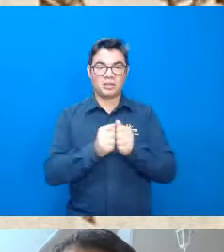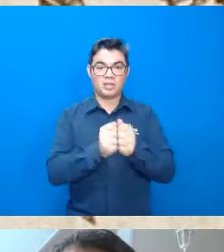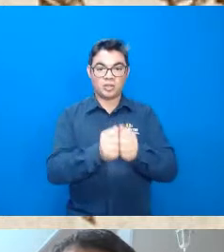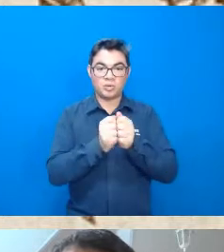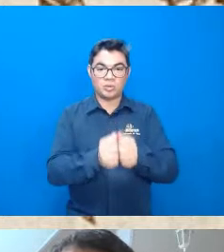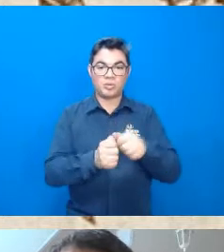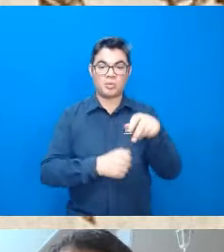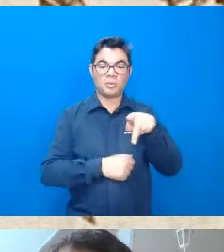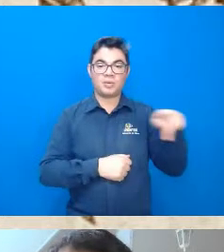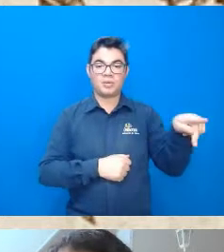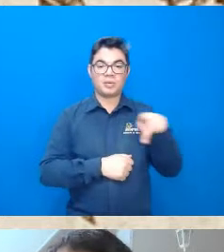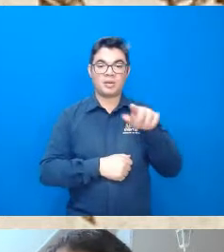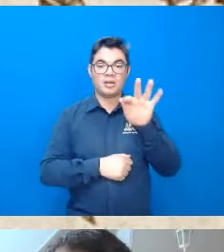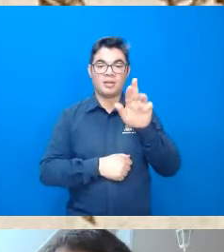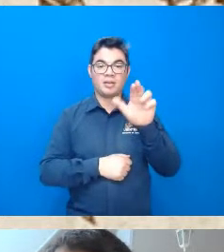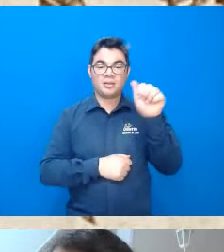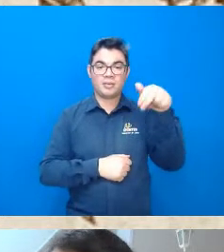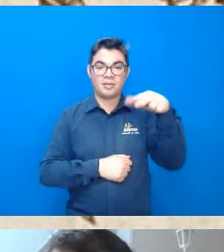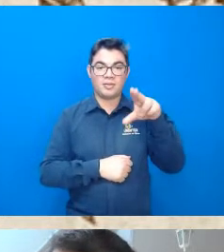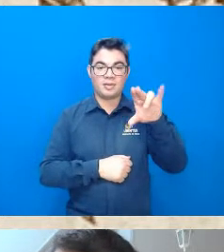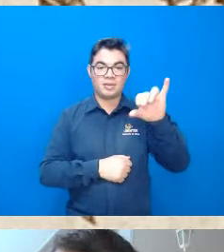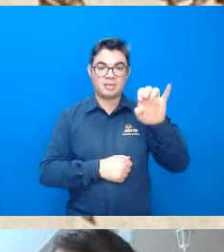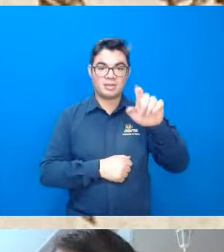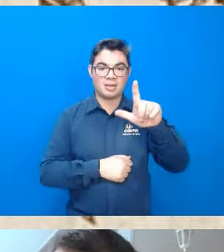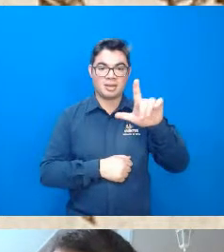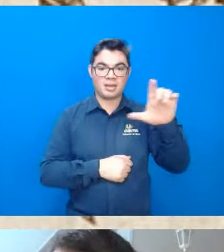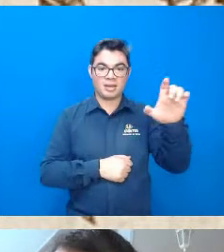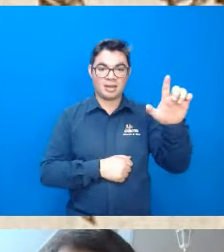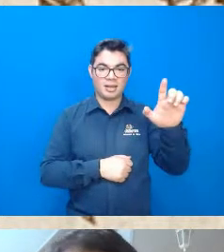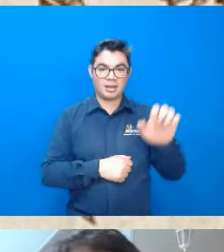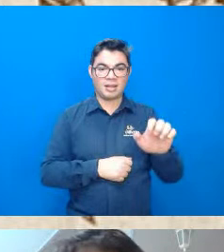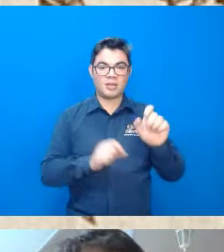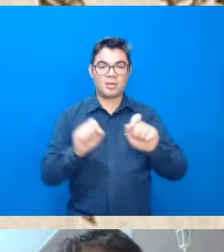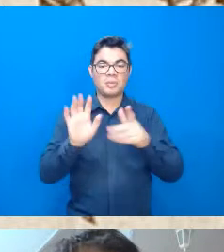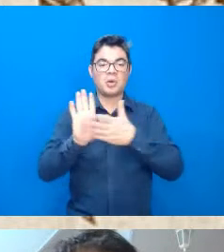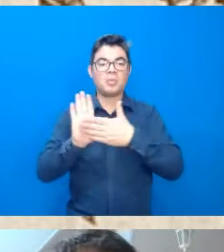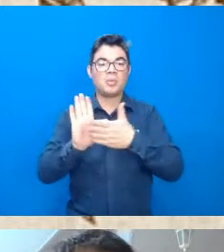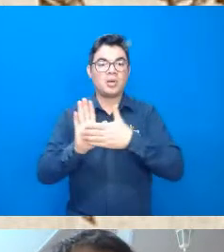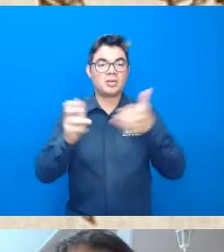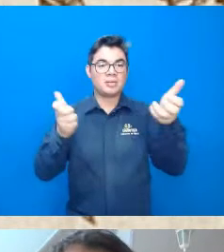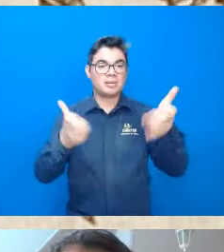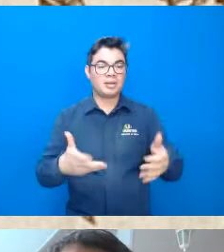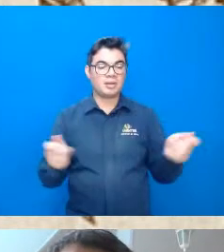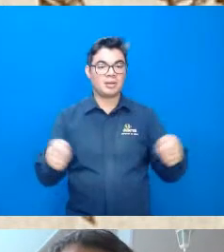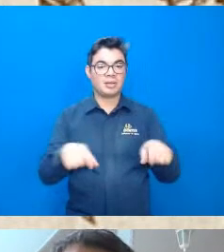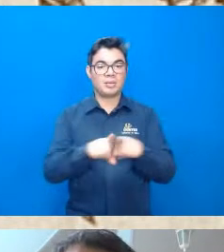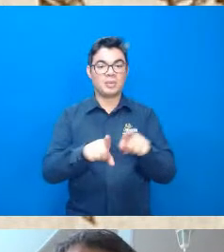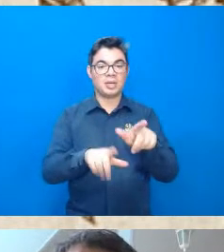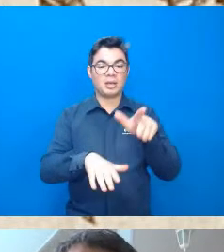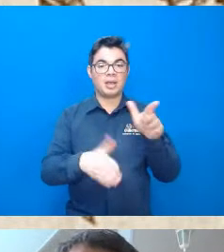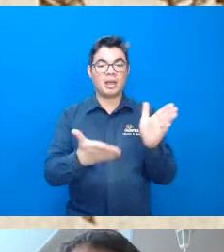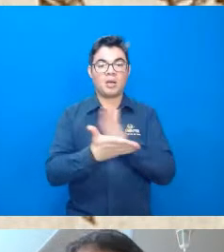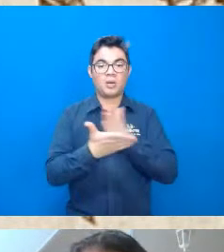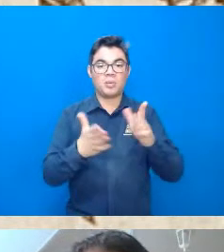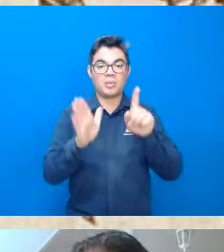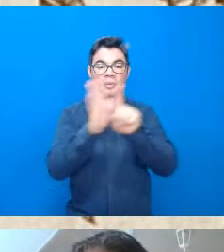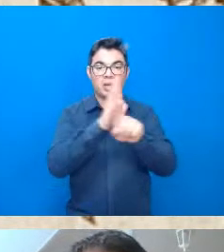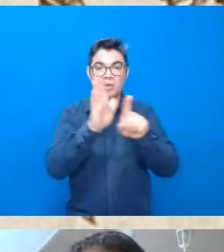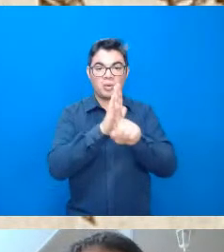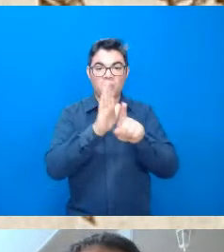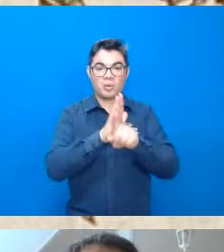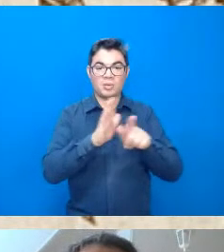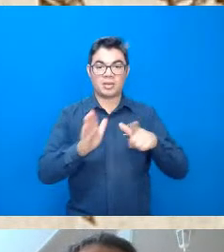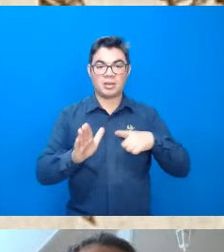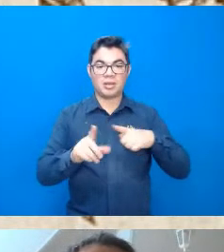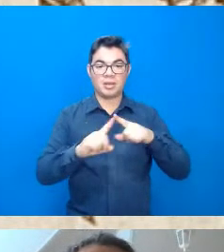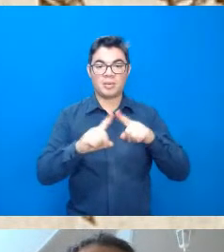Francielle fazer aí uma discussão sobre as temáticas propostas né muitas são as perguntas mas nesse